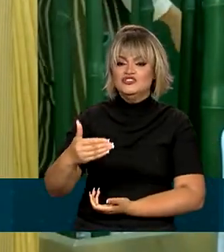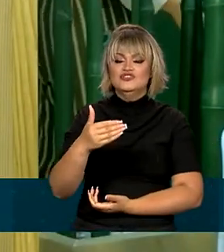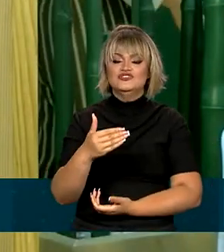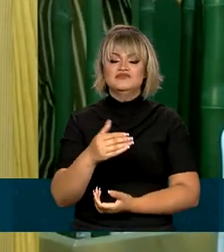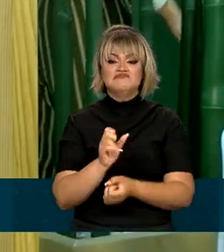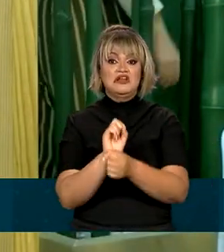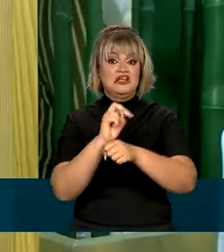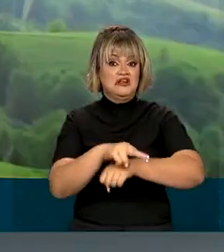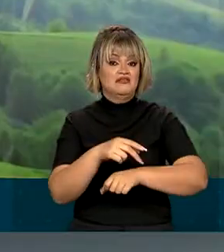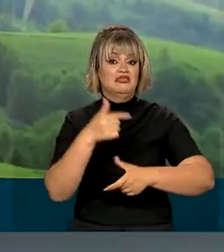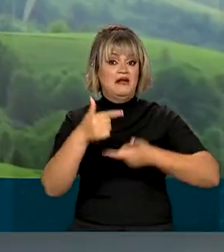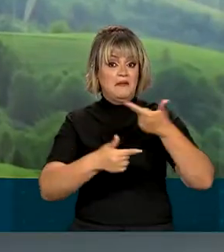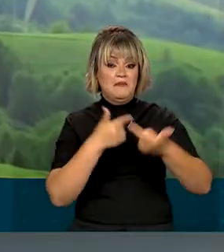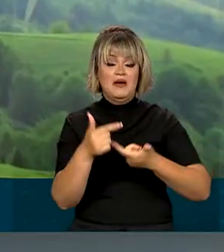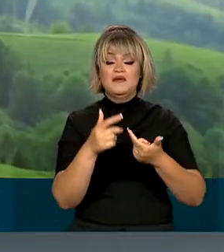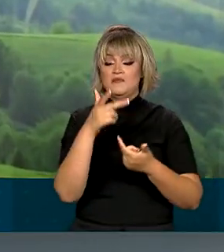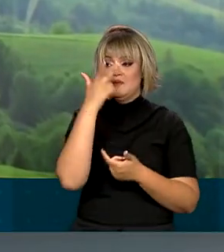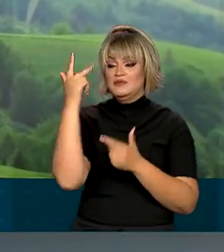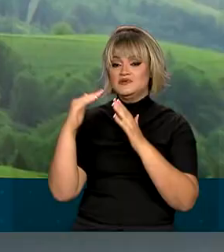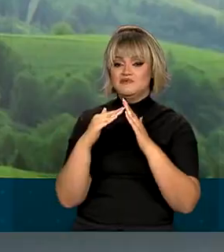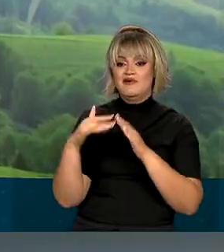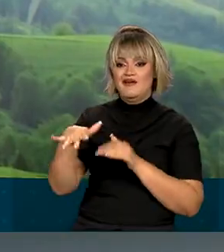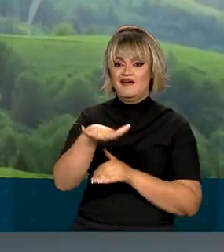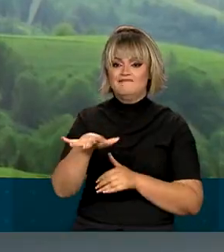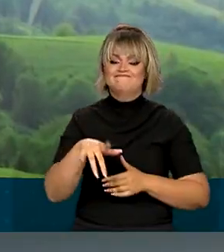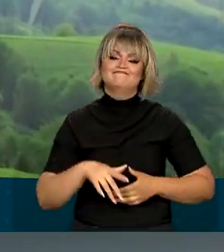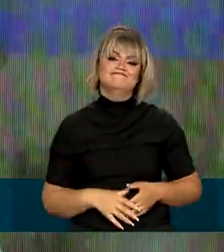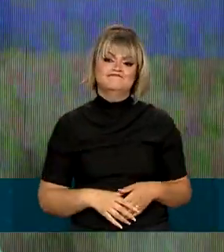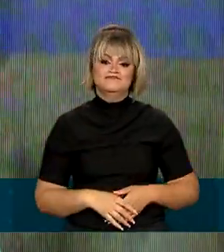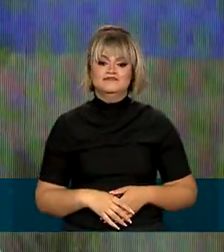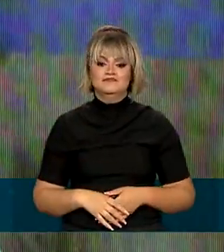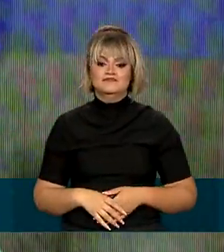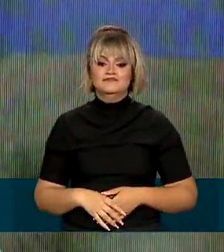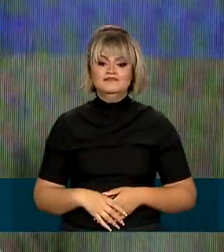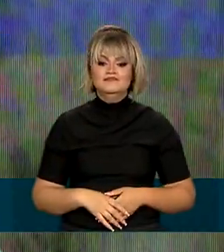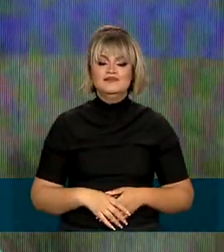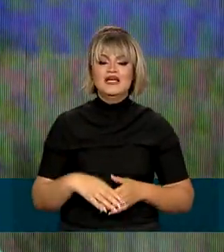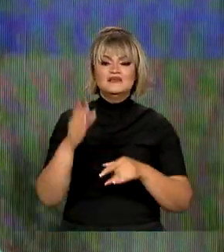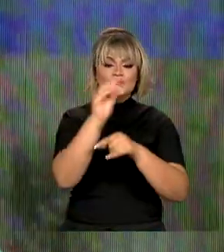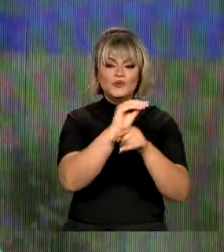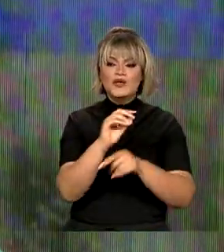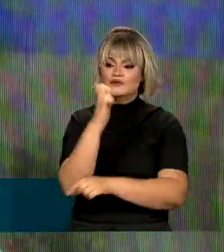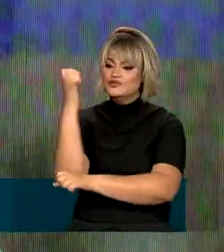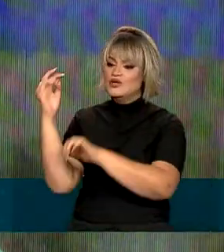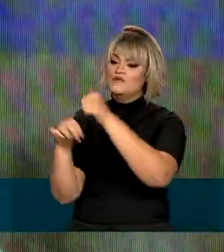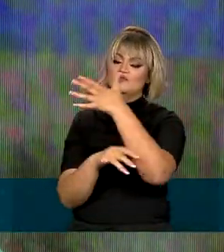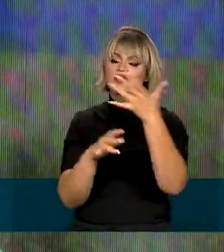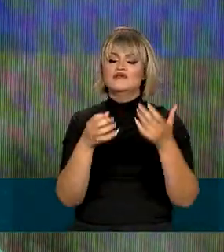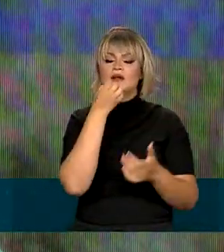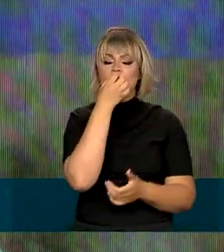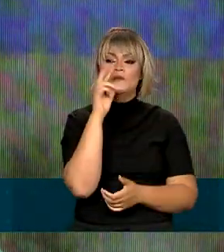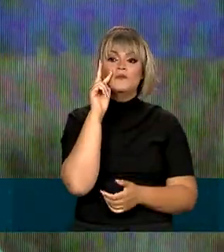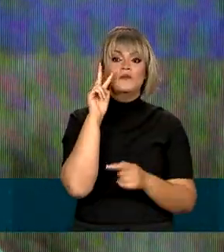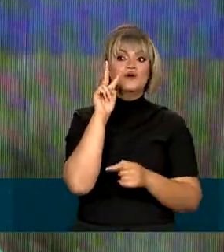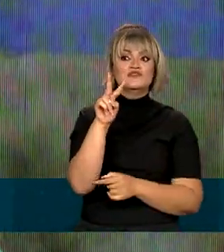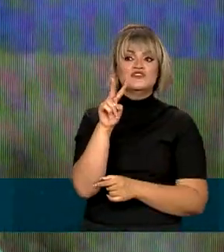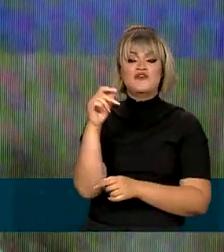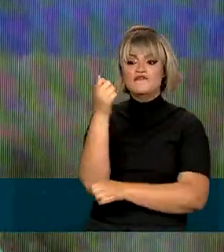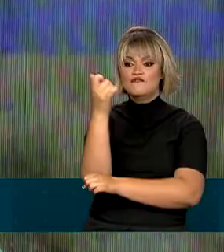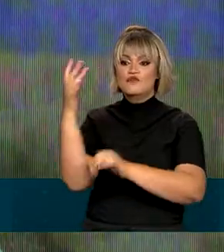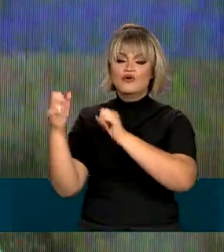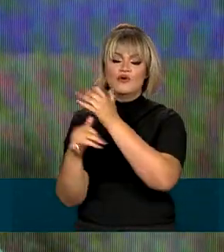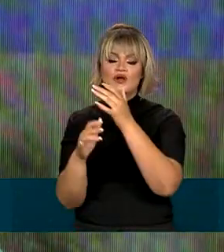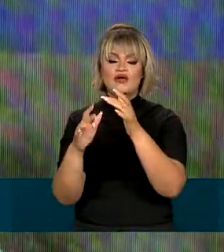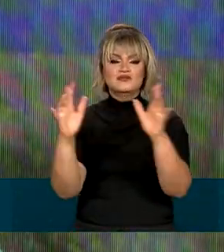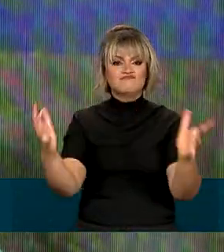emprego e renda para as pessoas que vivem nesses locais. A cadeia da restauração tem esse poder de não só você enxergar a floresta